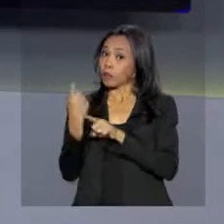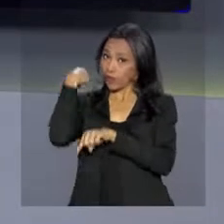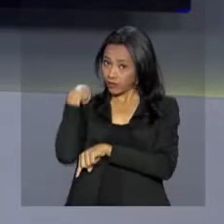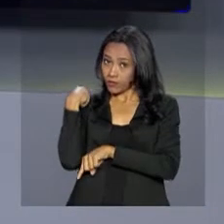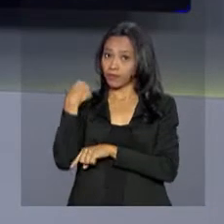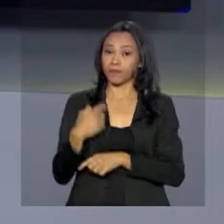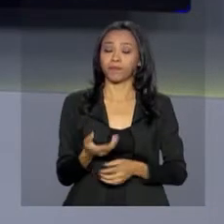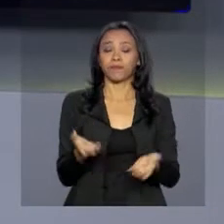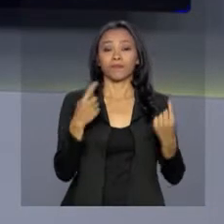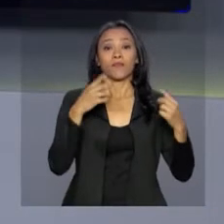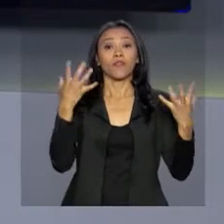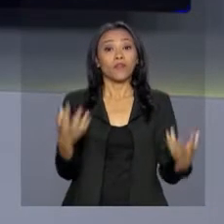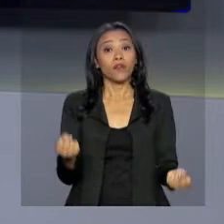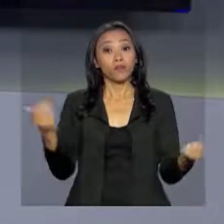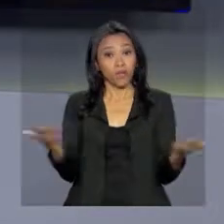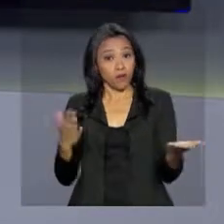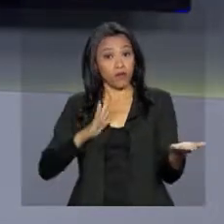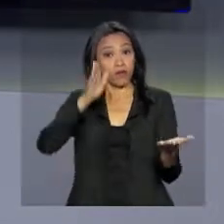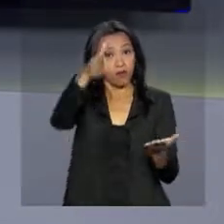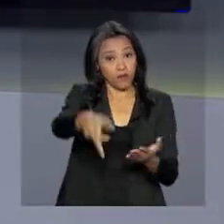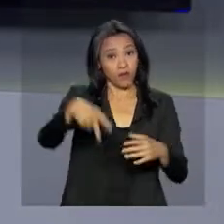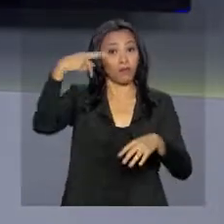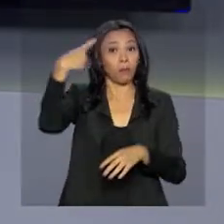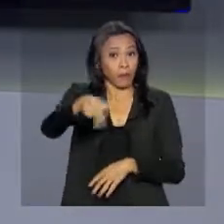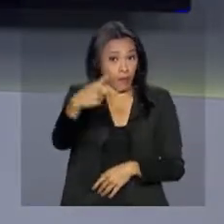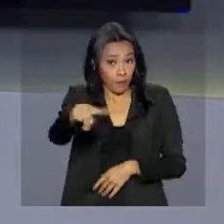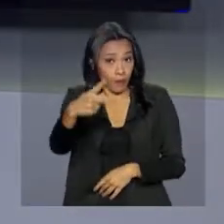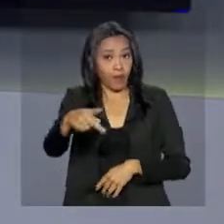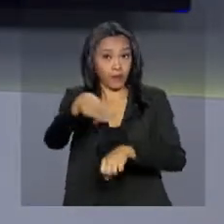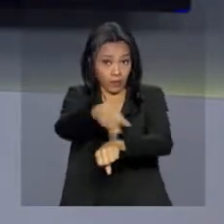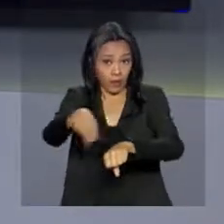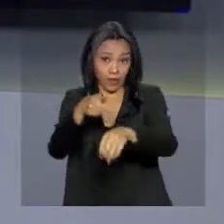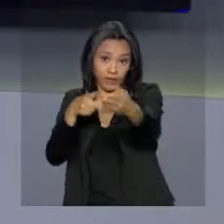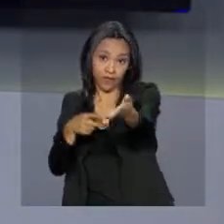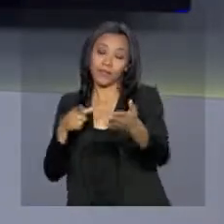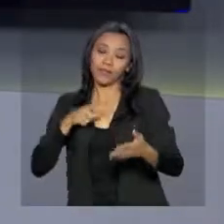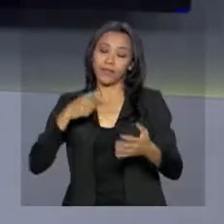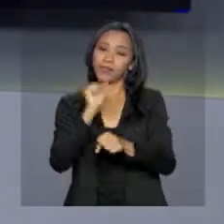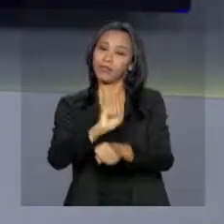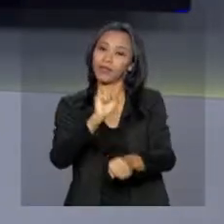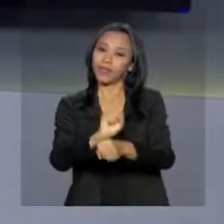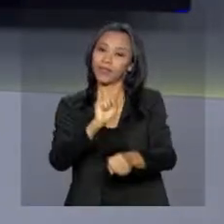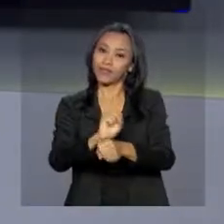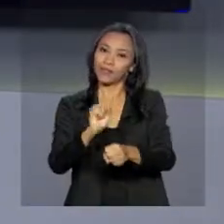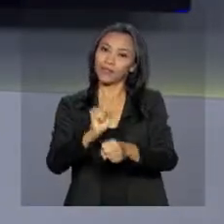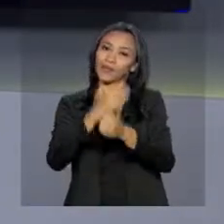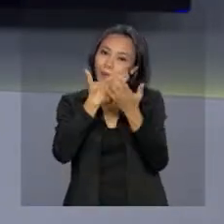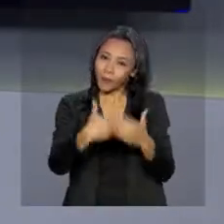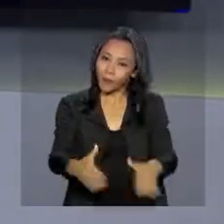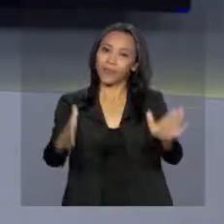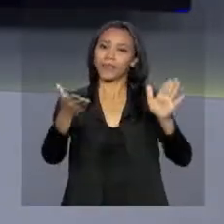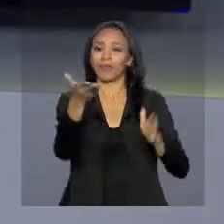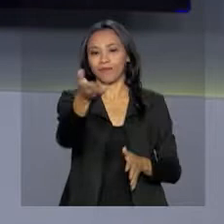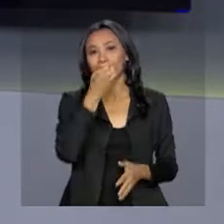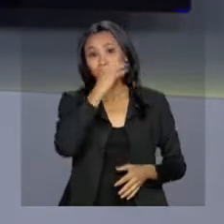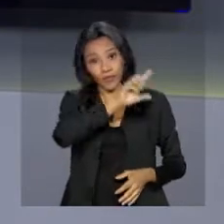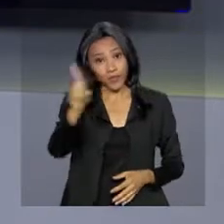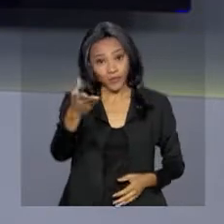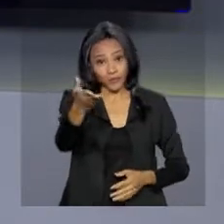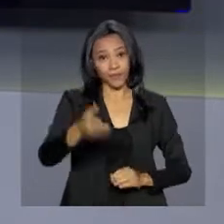Vamos agora ao vivo à Assunção no Paraguai. A repórter Márcia Fernandes aguarda a cerimônia de posse. Olá, Márcia. Bom dia para você.